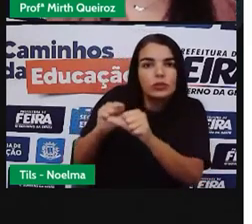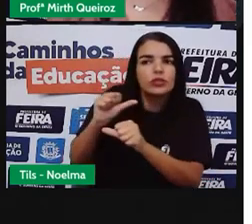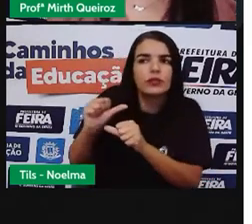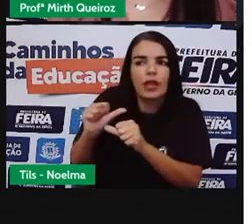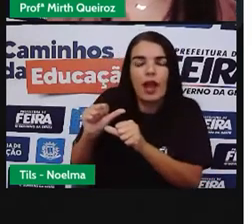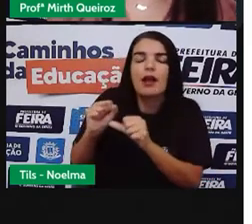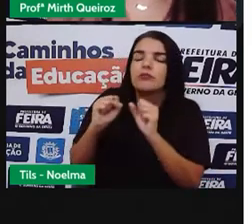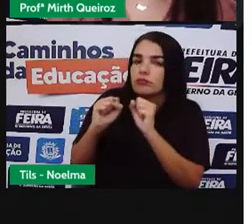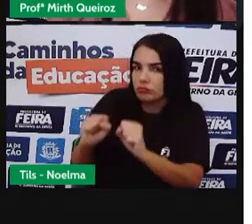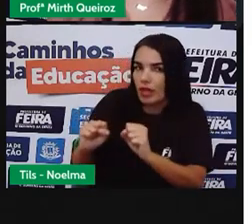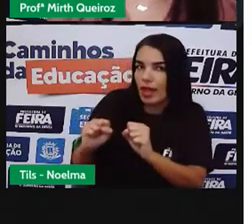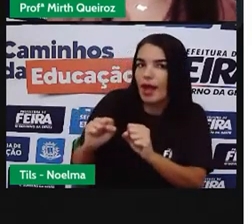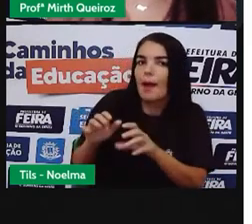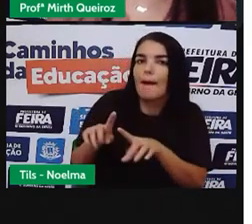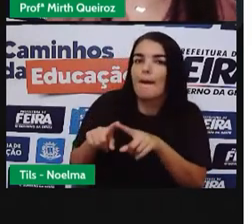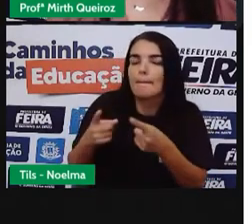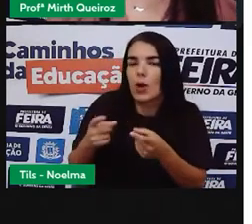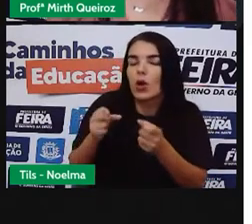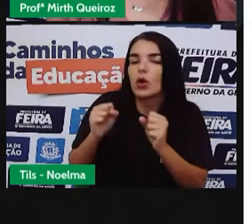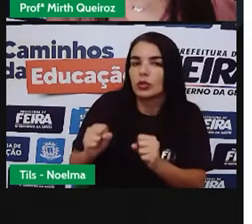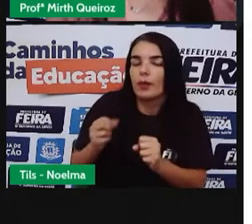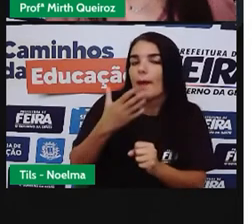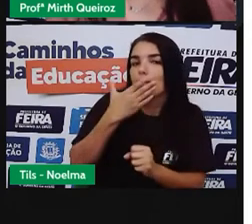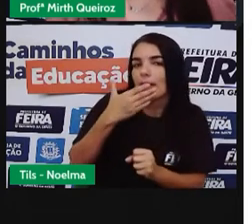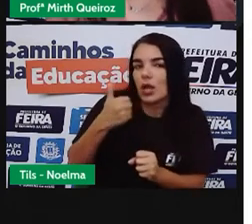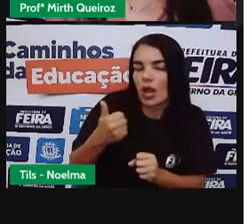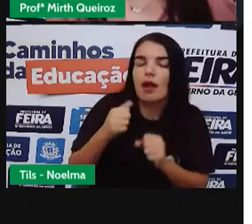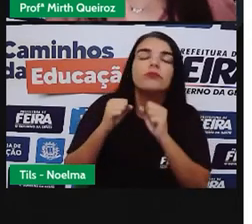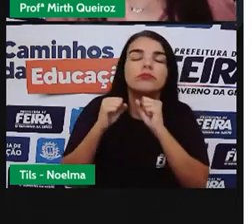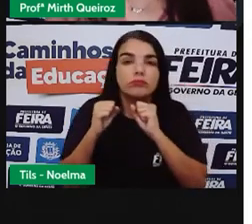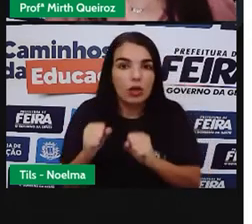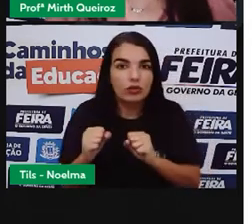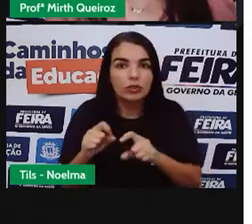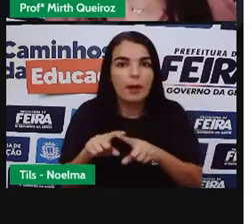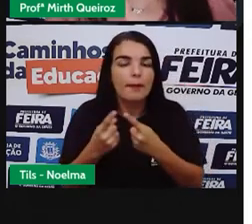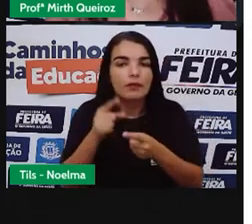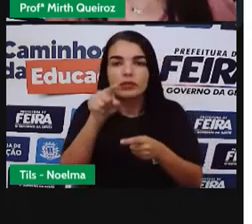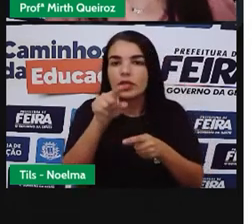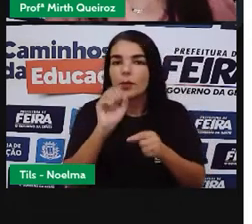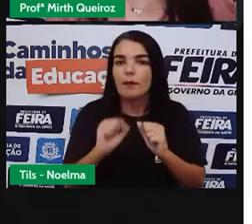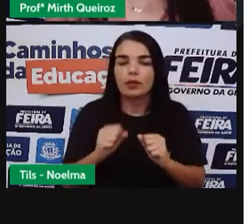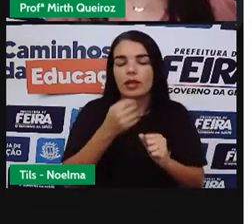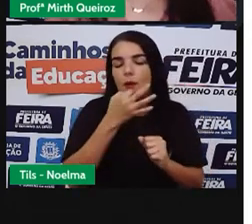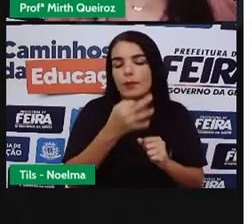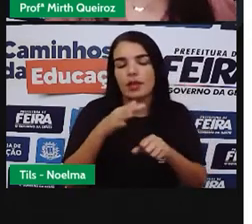ou aperfeiçoar o que você pensa em relação àquele assunto.